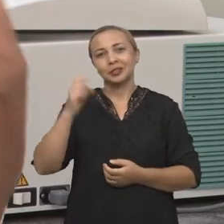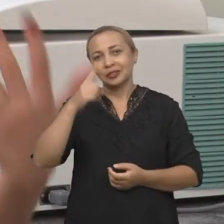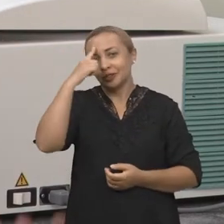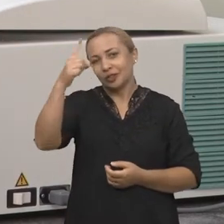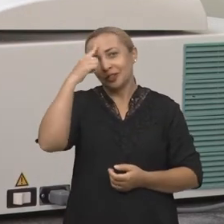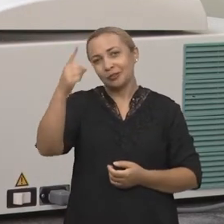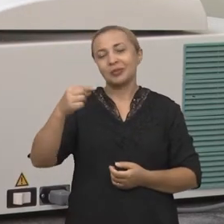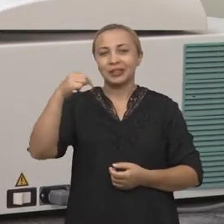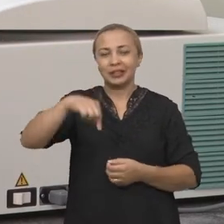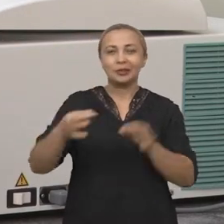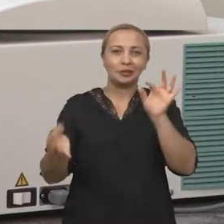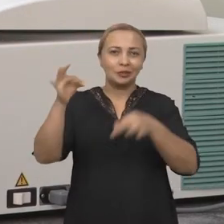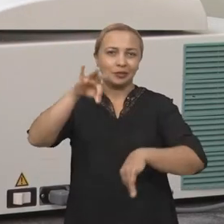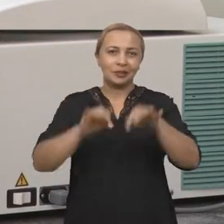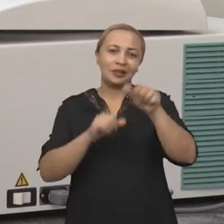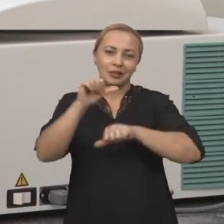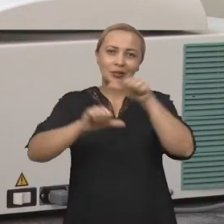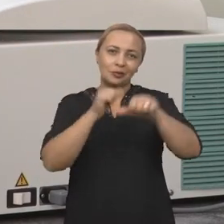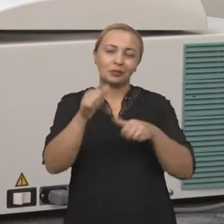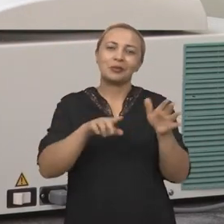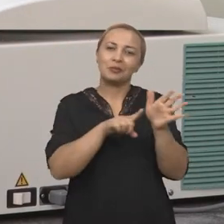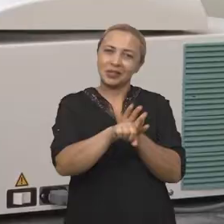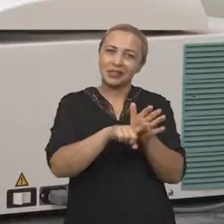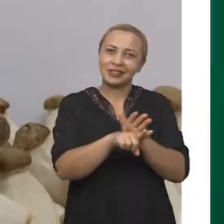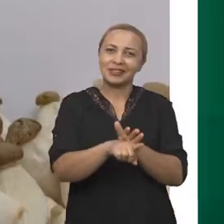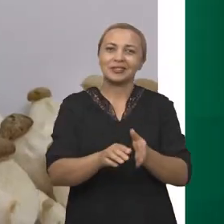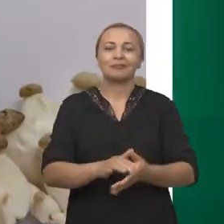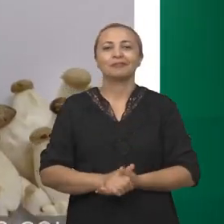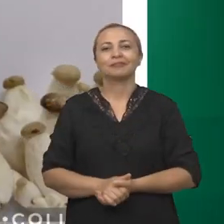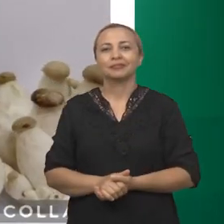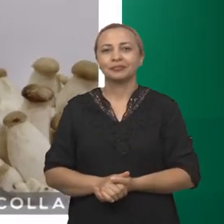que estão diariamente ali dentro do laboratório desenvolvendo pesquisas.